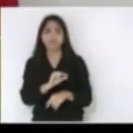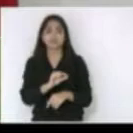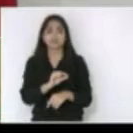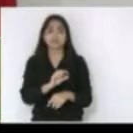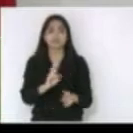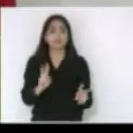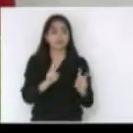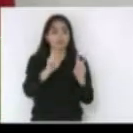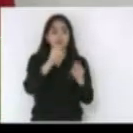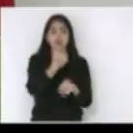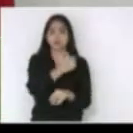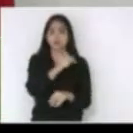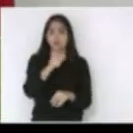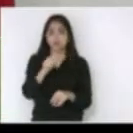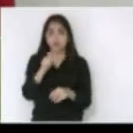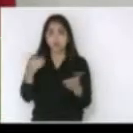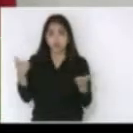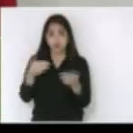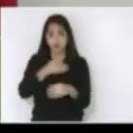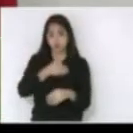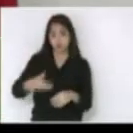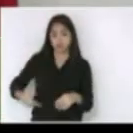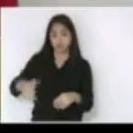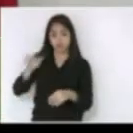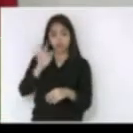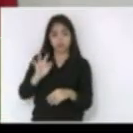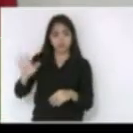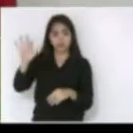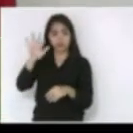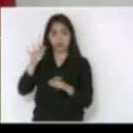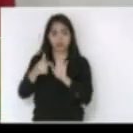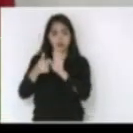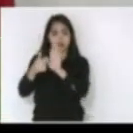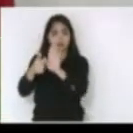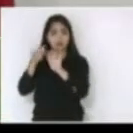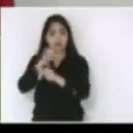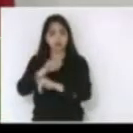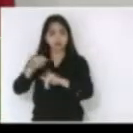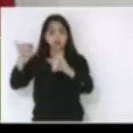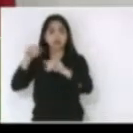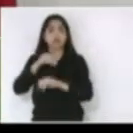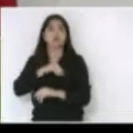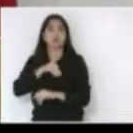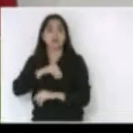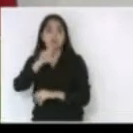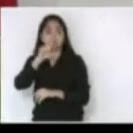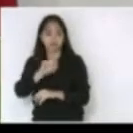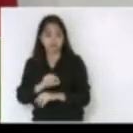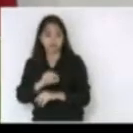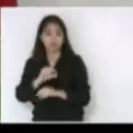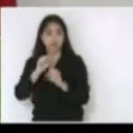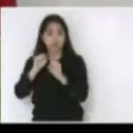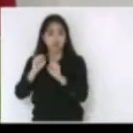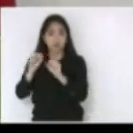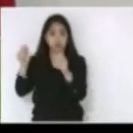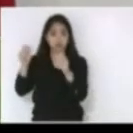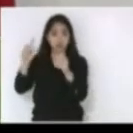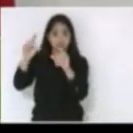anunciou uma nova estimativa de redução na projeção do salário mínimo para o próximo ano